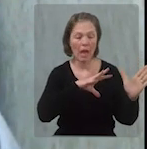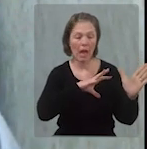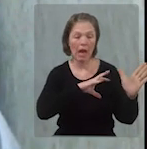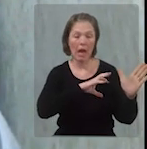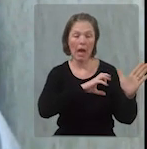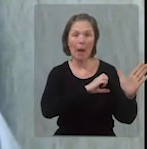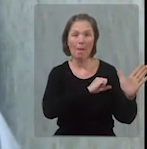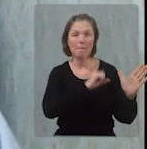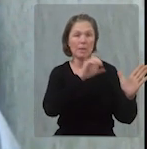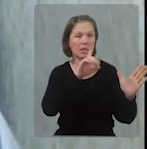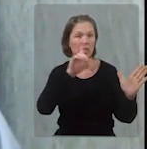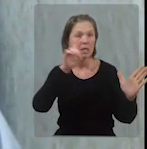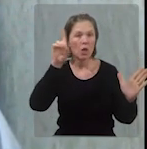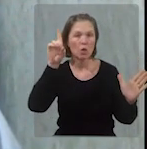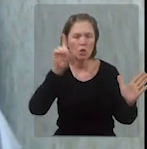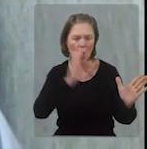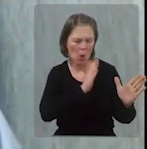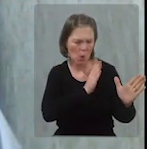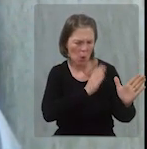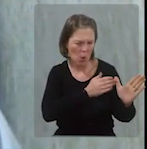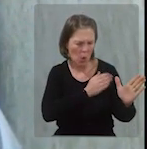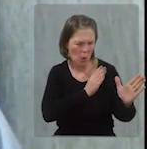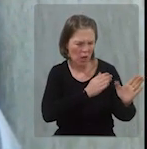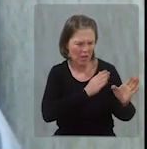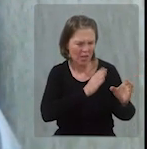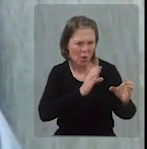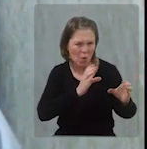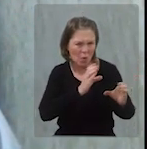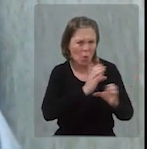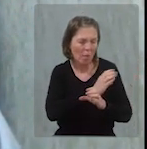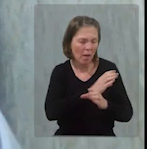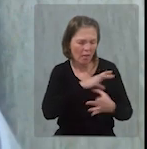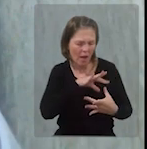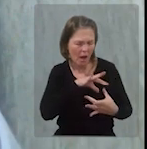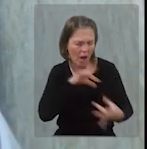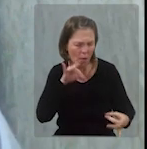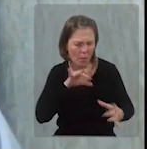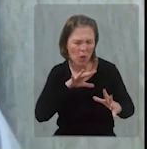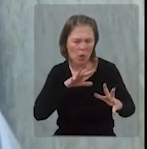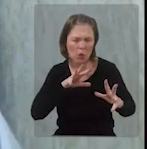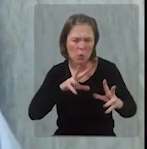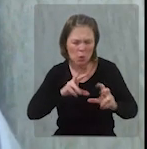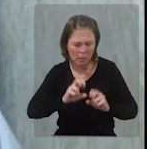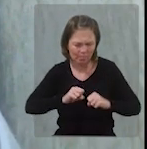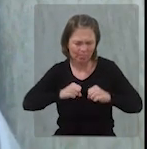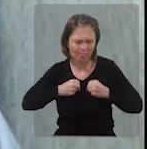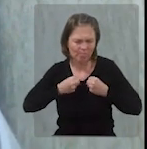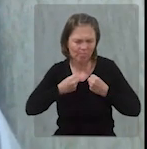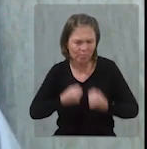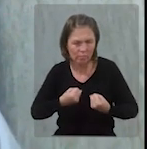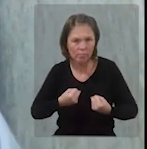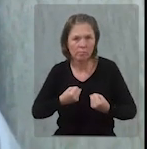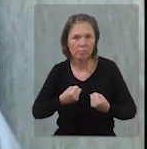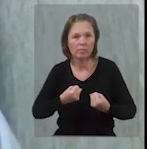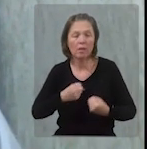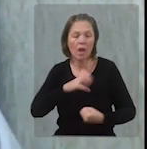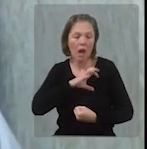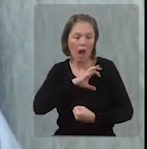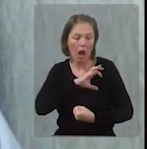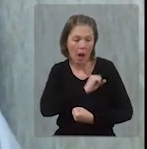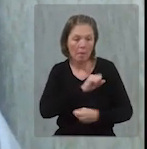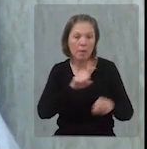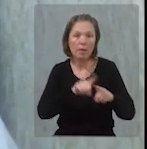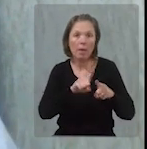conhecia. Ame o Senhor, seu Deus, com todo o coração, com toda a alma, com todas as forças e com